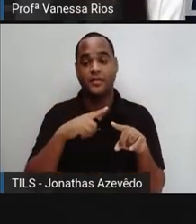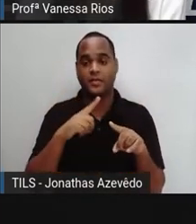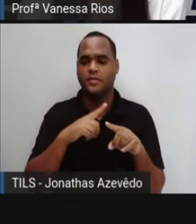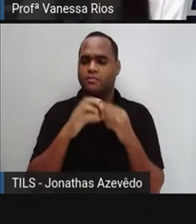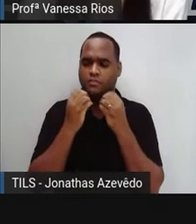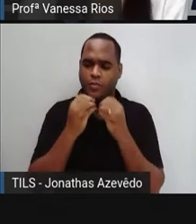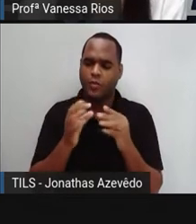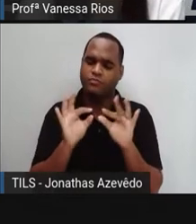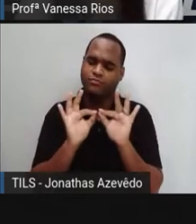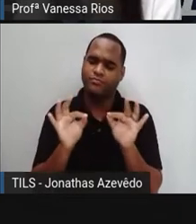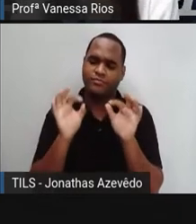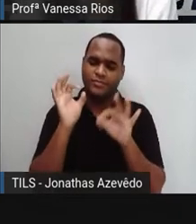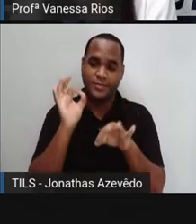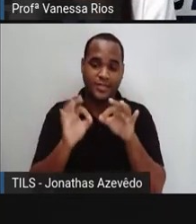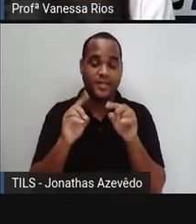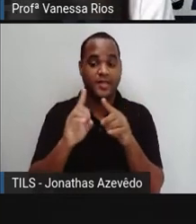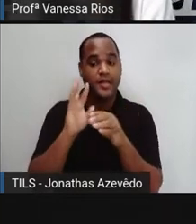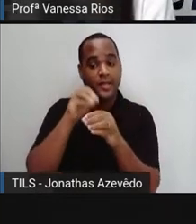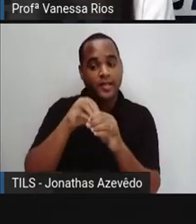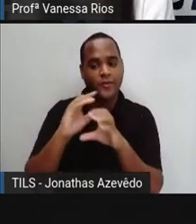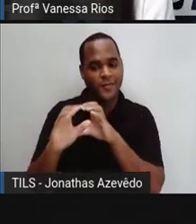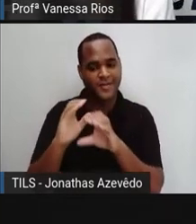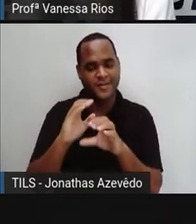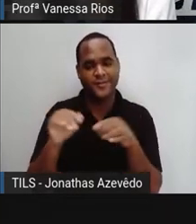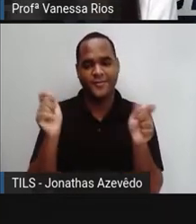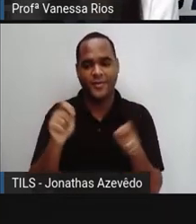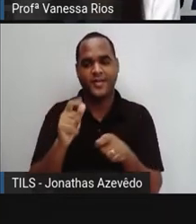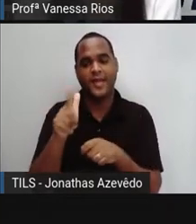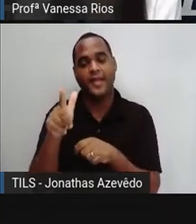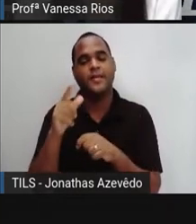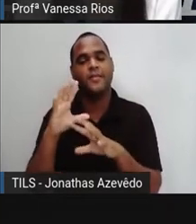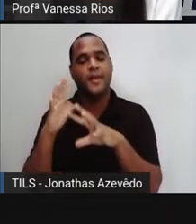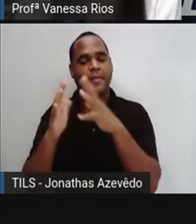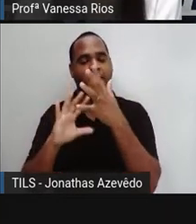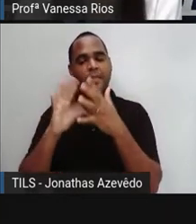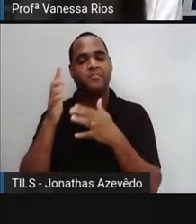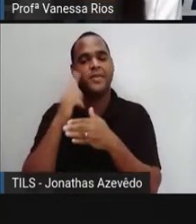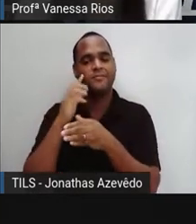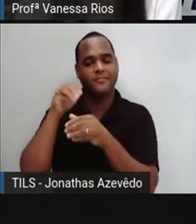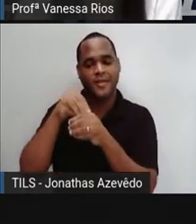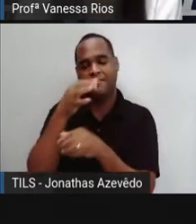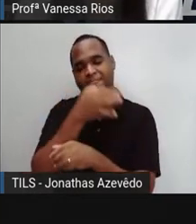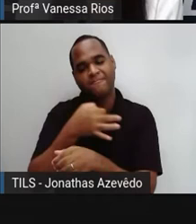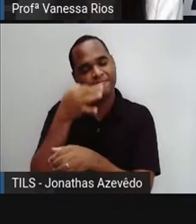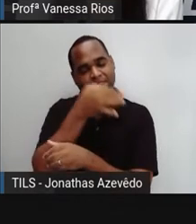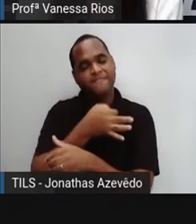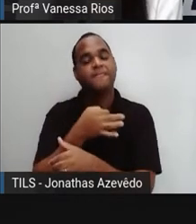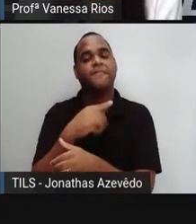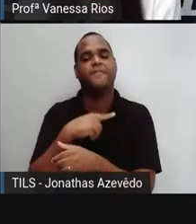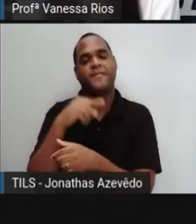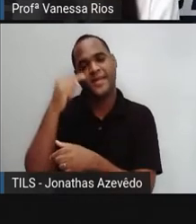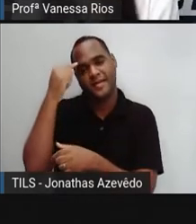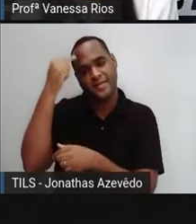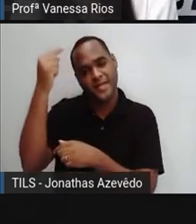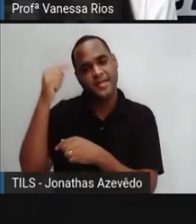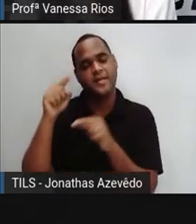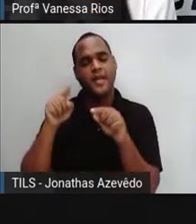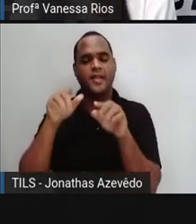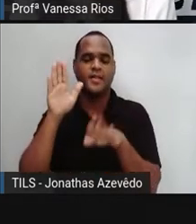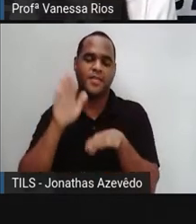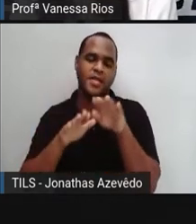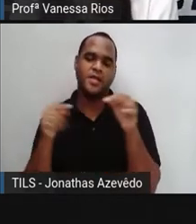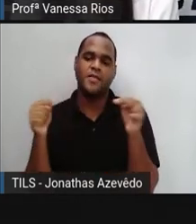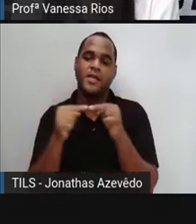informal dentro do processo de comunicação, quando ele acontece de forma oral. Lembrando que vai depender muito do